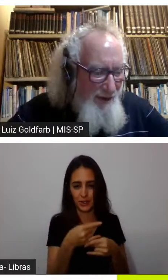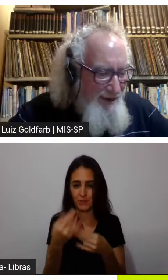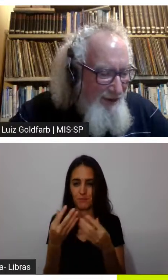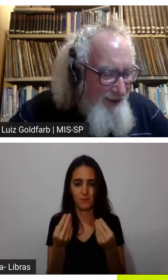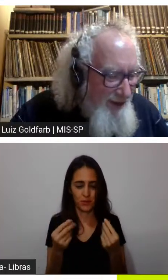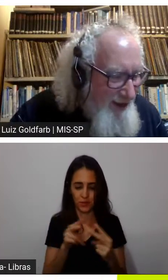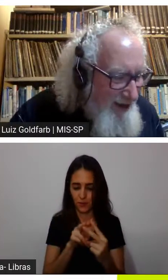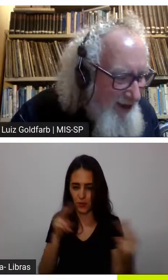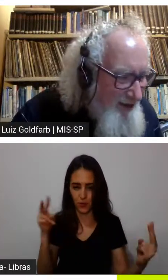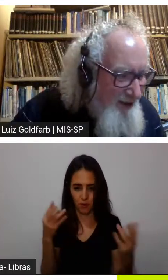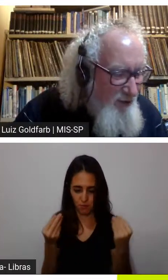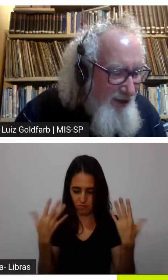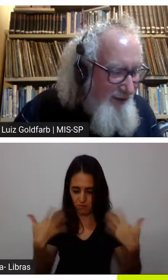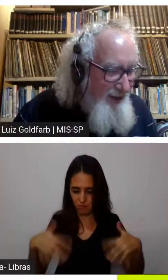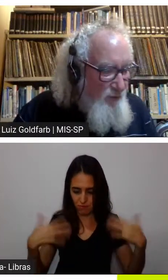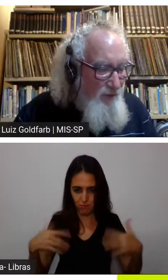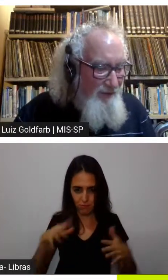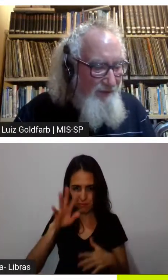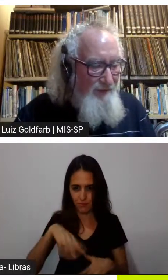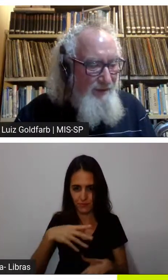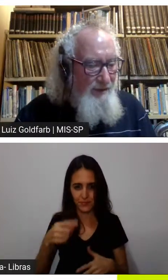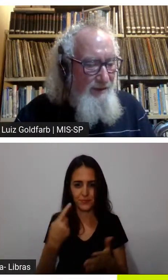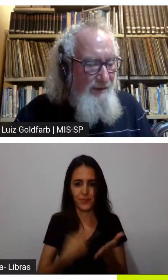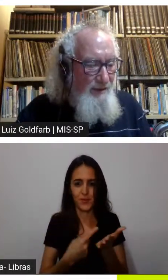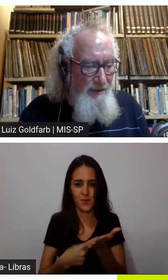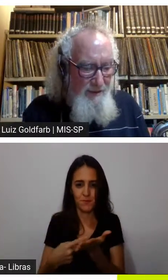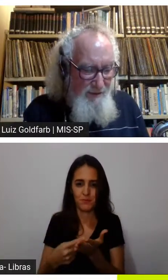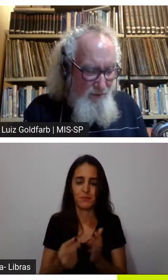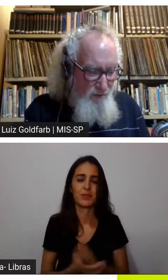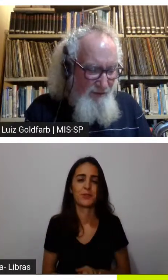maluco eu queria dar duas